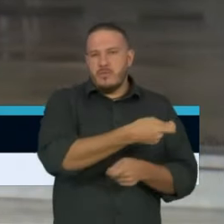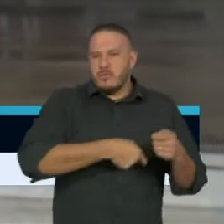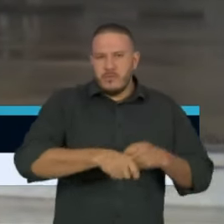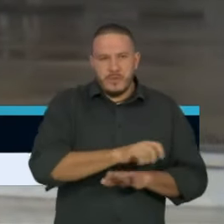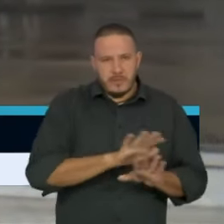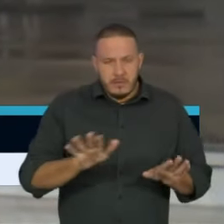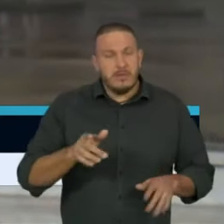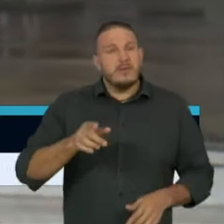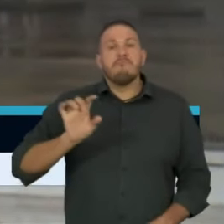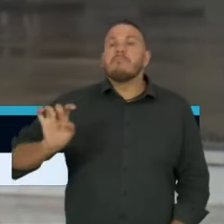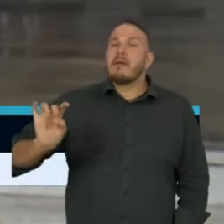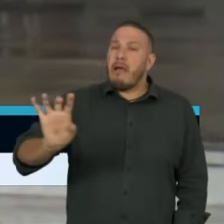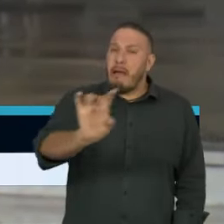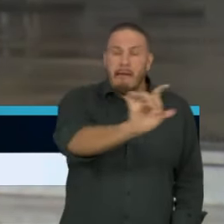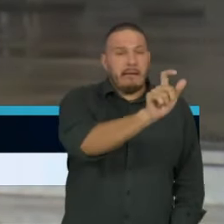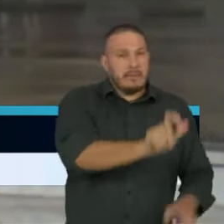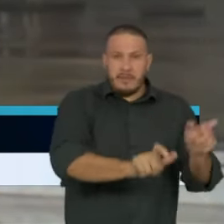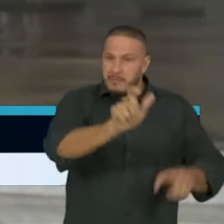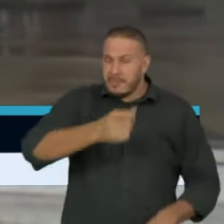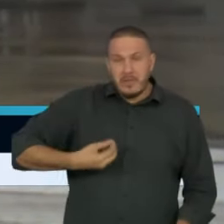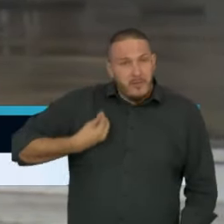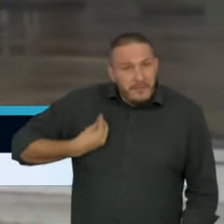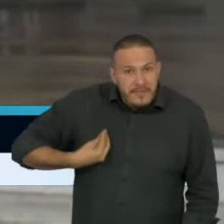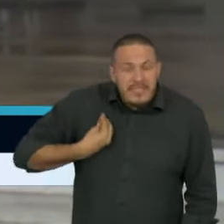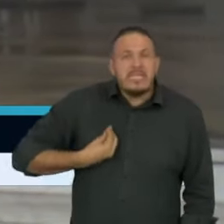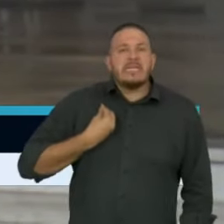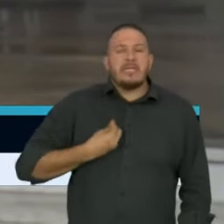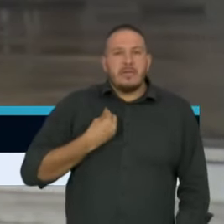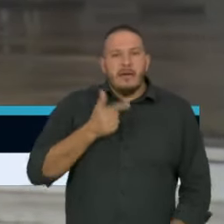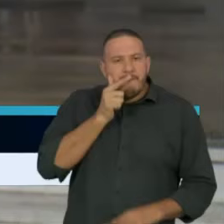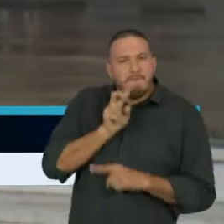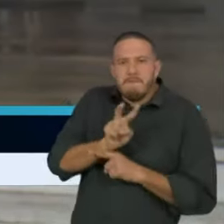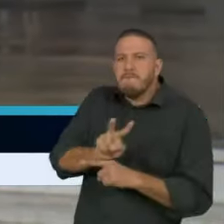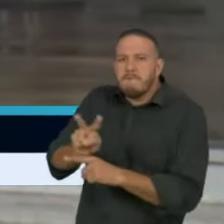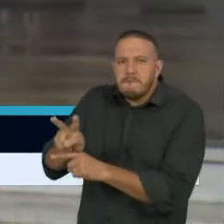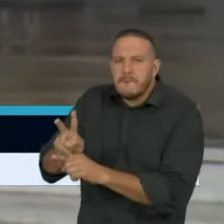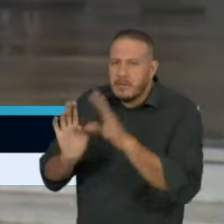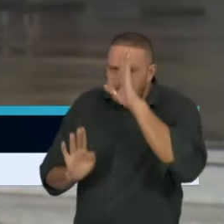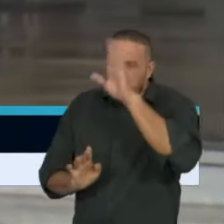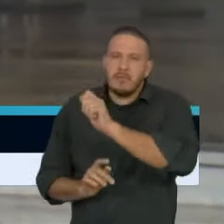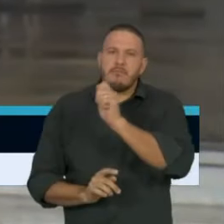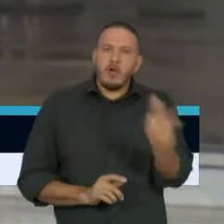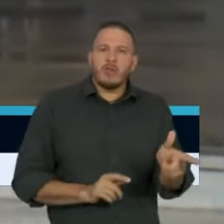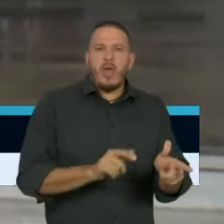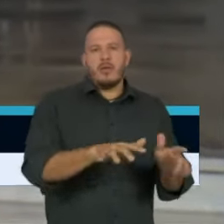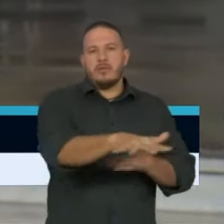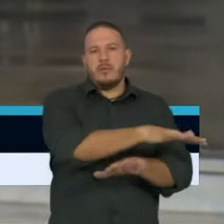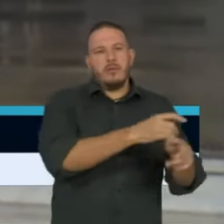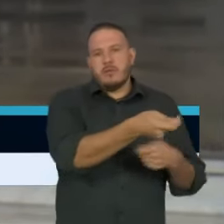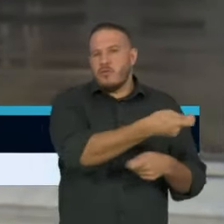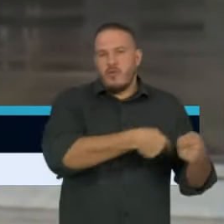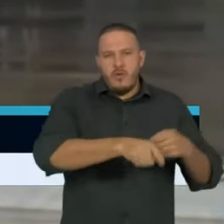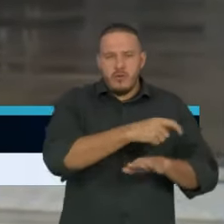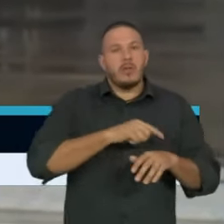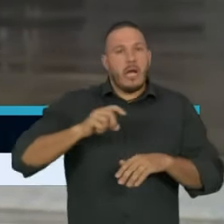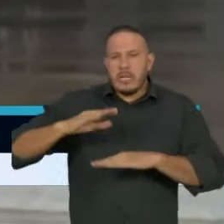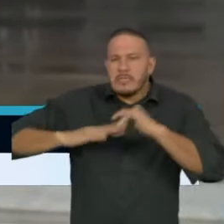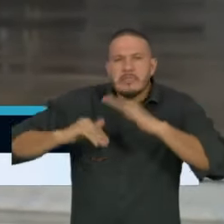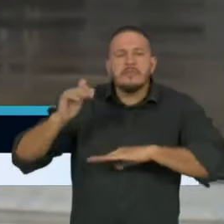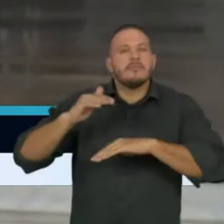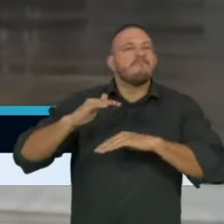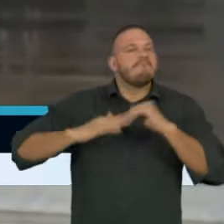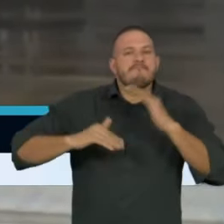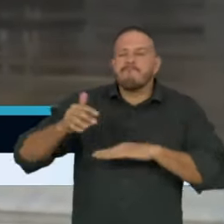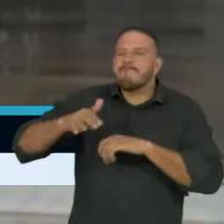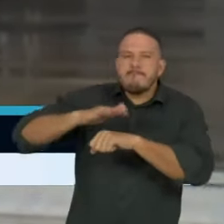E cada vida poupada vale o investimento. Para cada ação que é feita, vale a pena